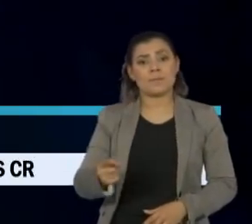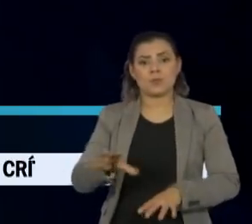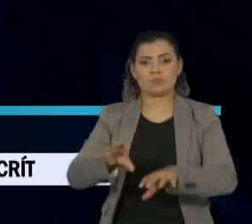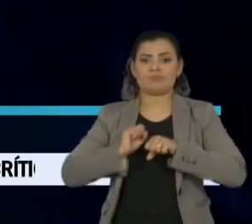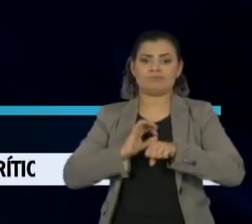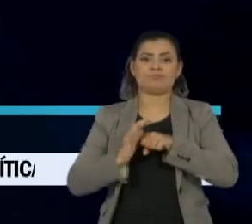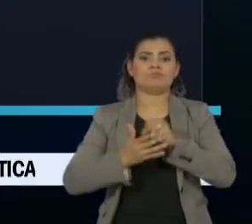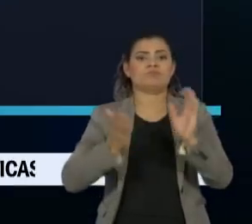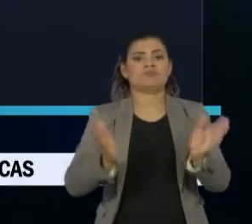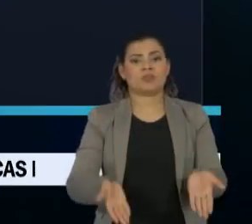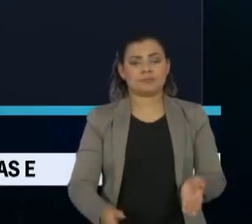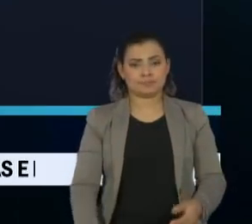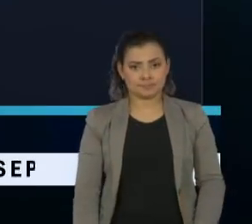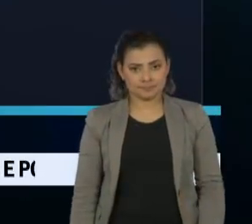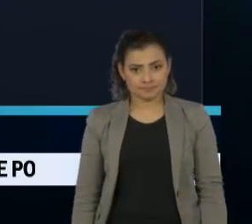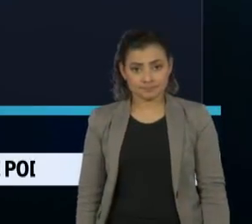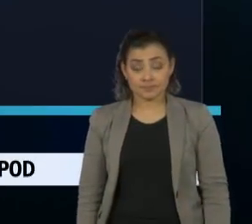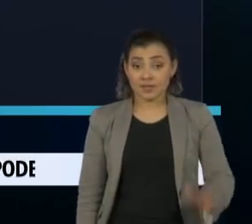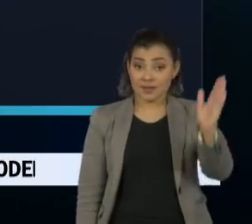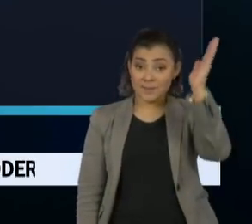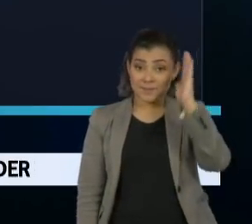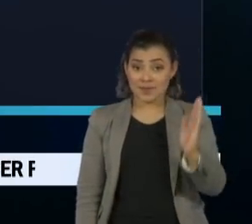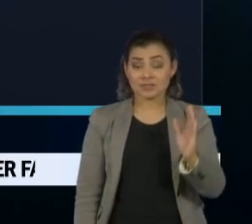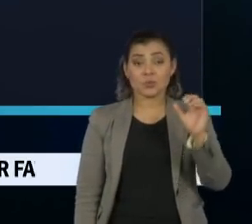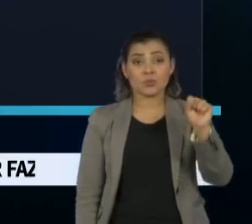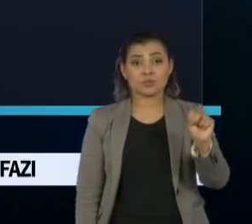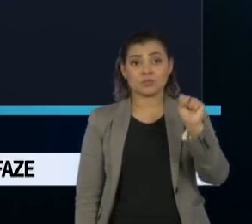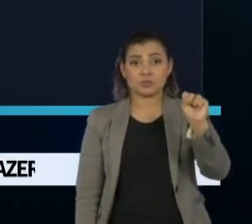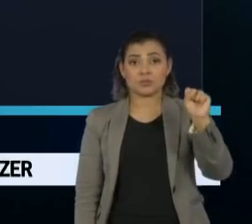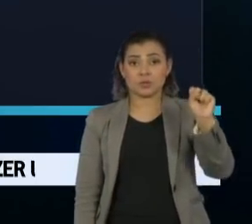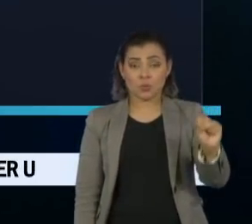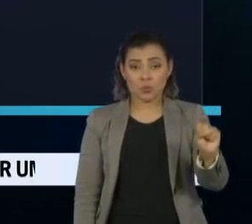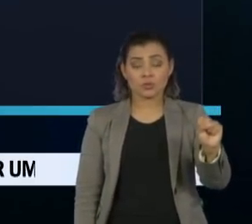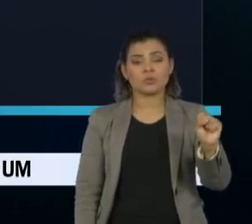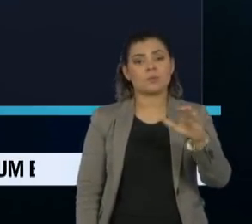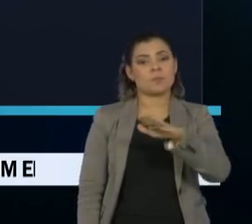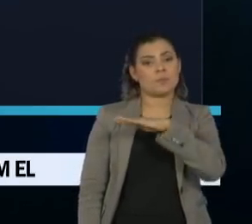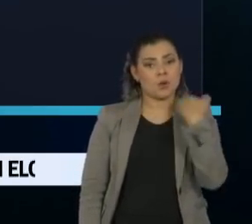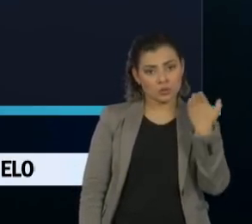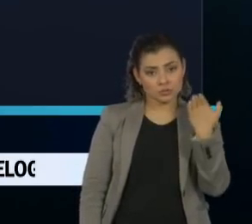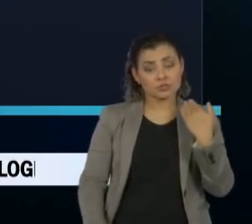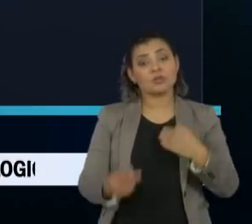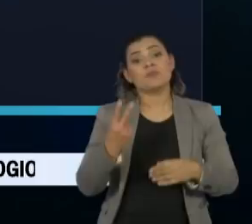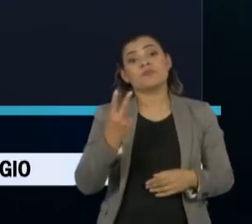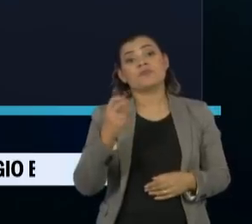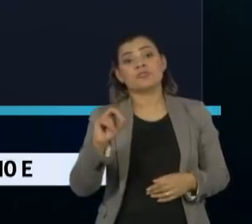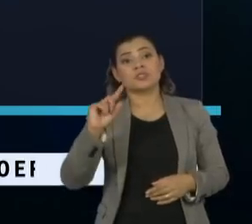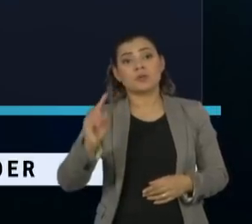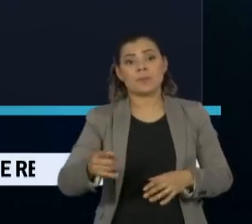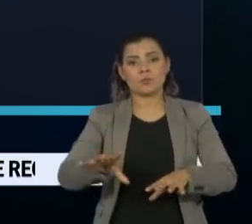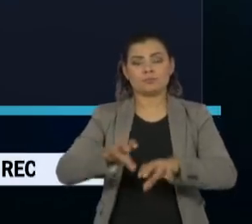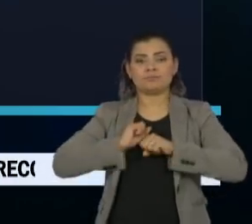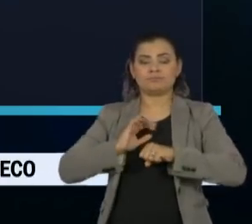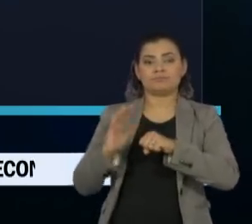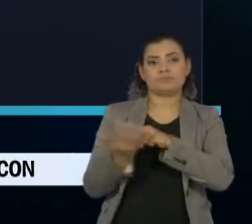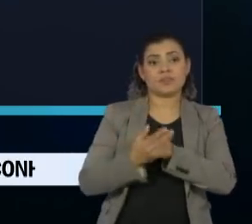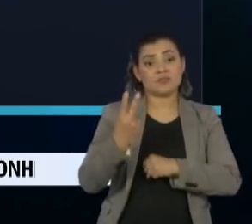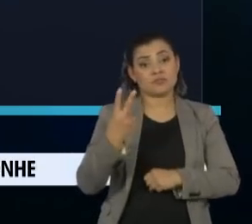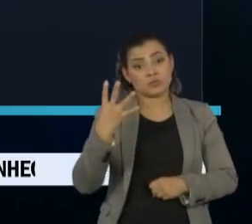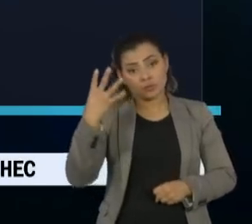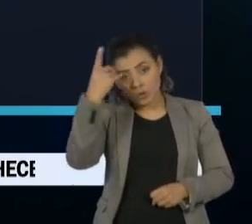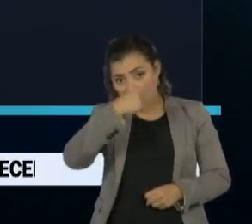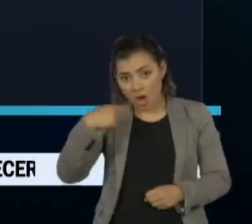pela doença. O Brasil registrou 888 novos óbitos e quase 20 mil casos nas últimas 24 horas.